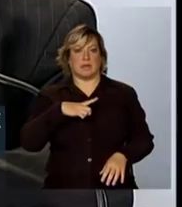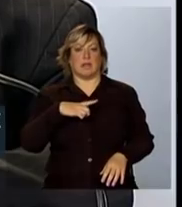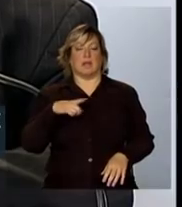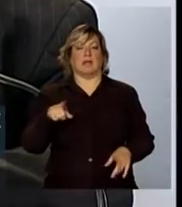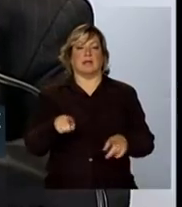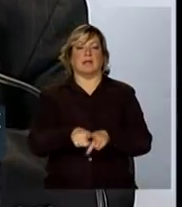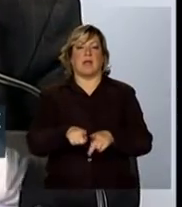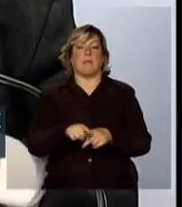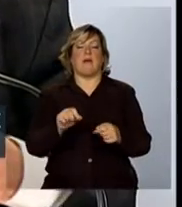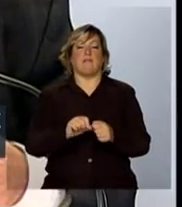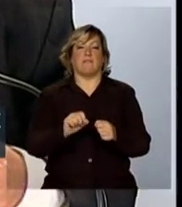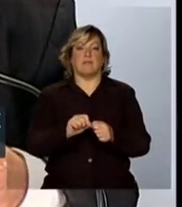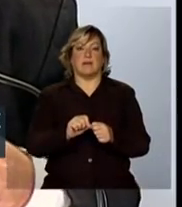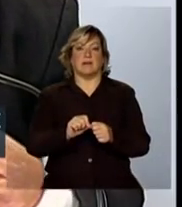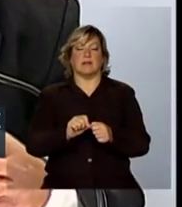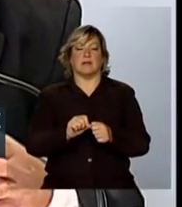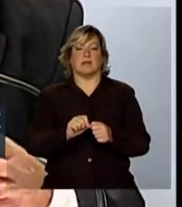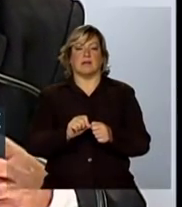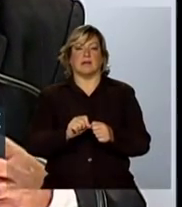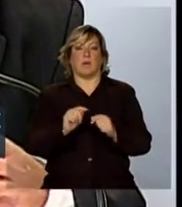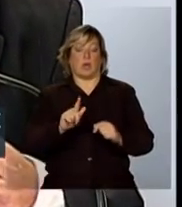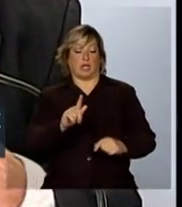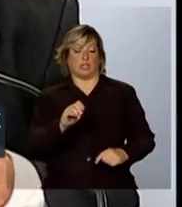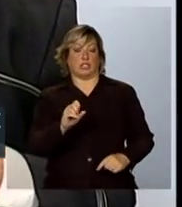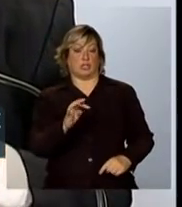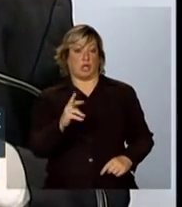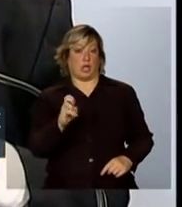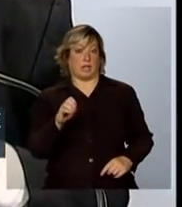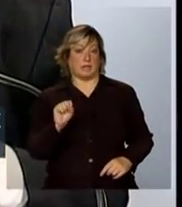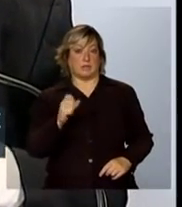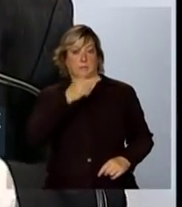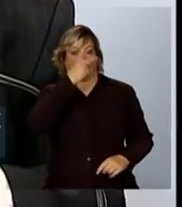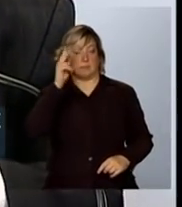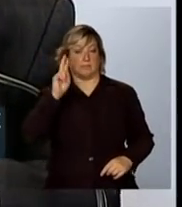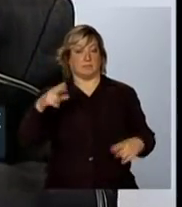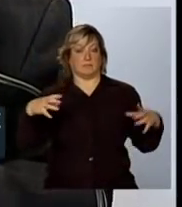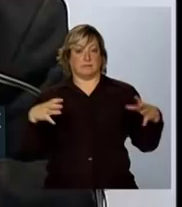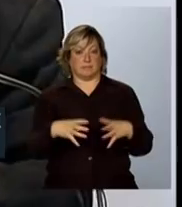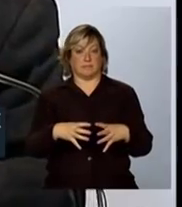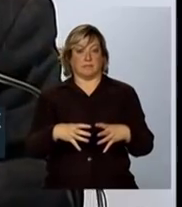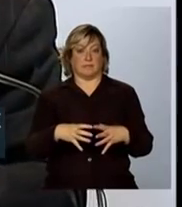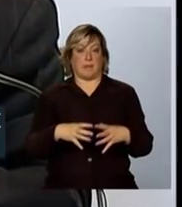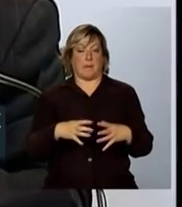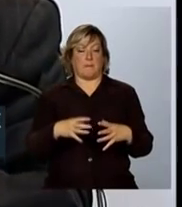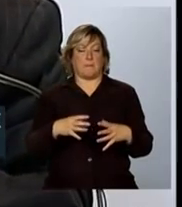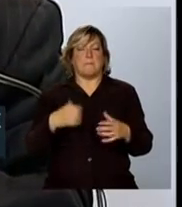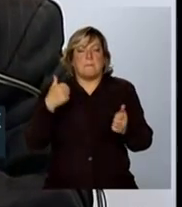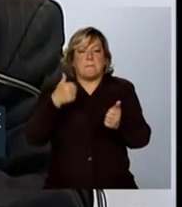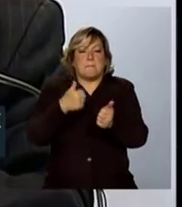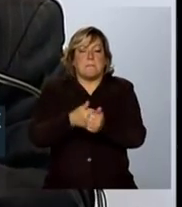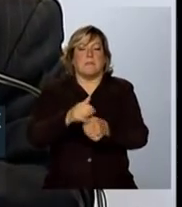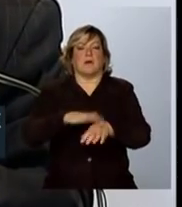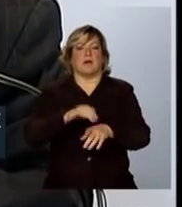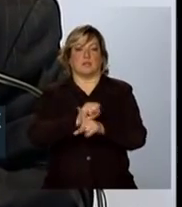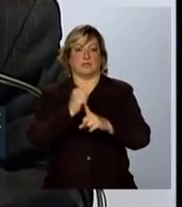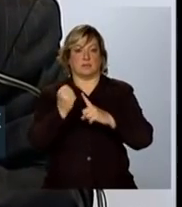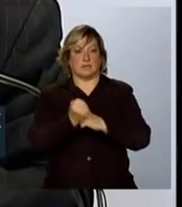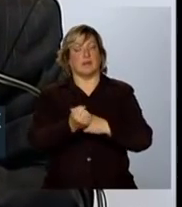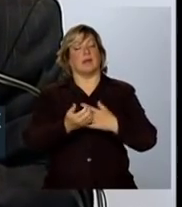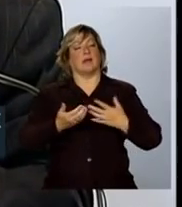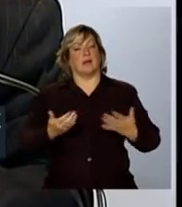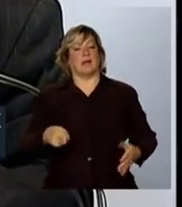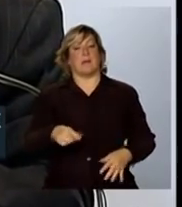maneira coadunada com gestores ao nível mais próximo da sociedade, obviamente,